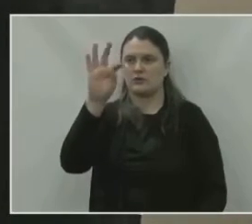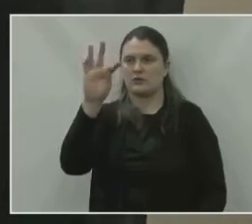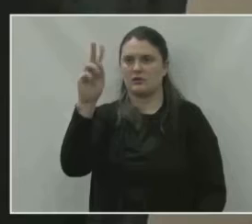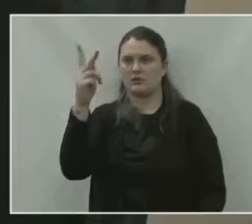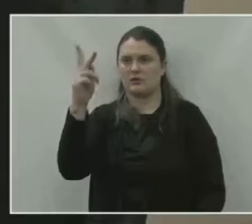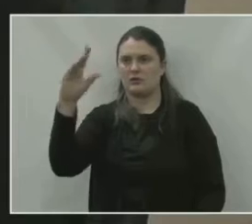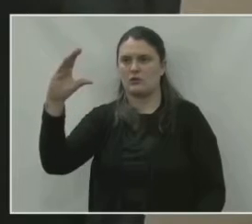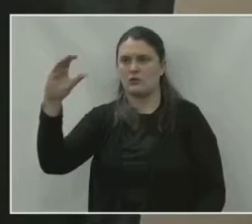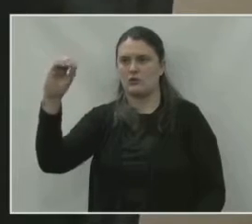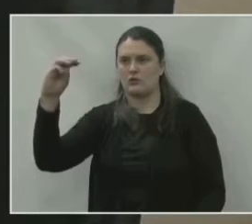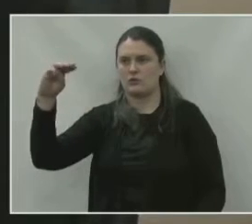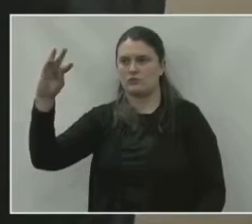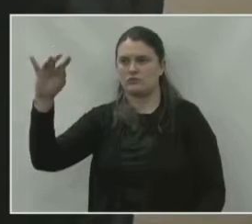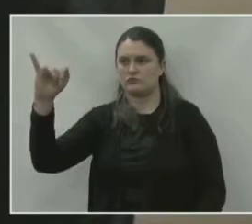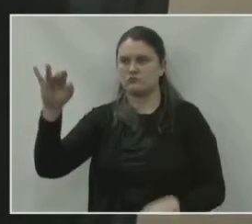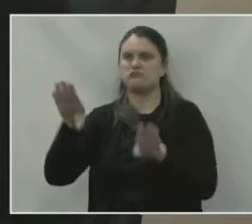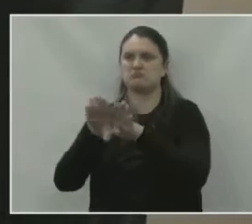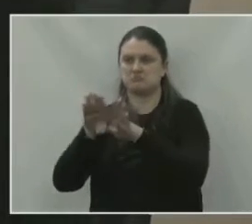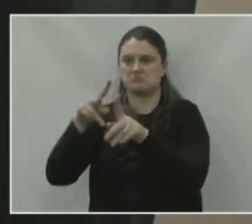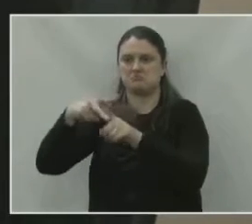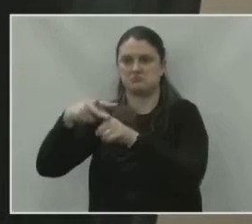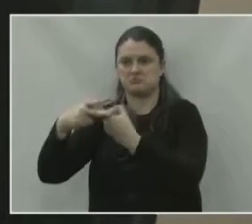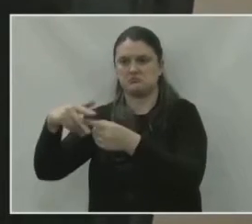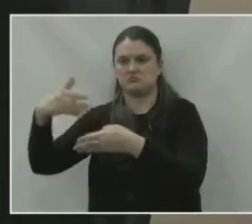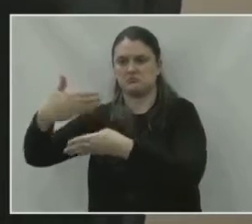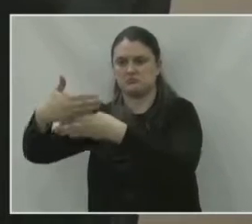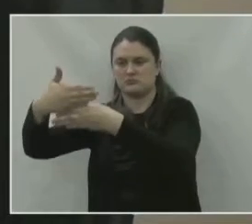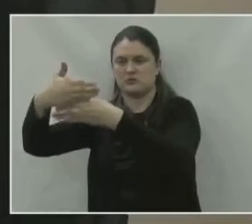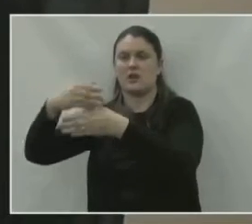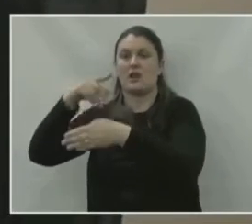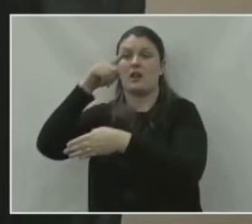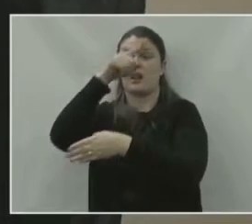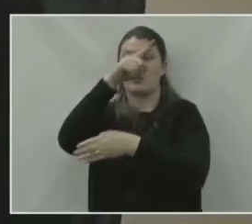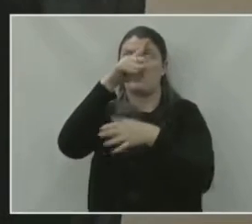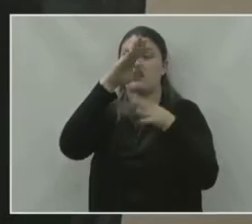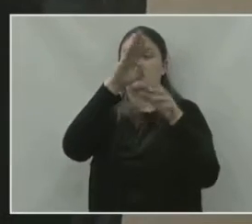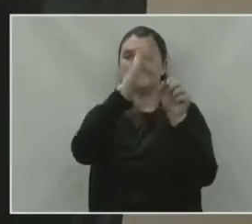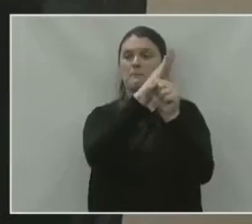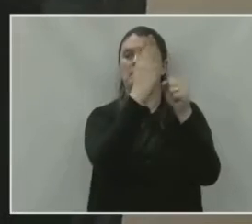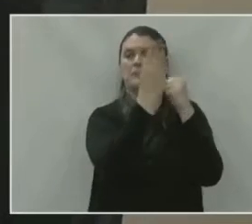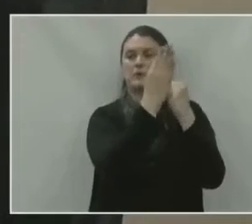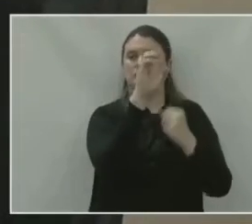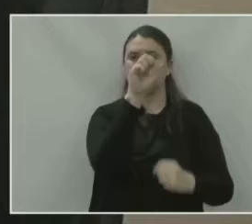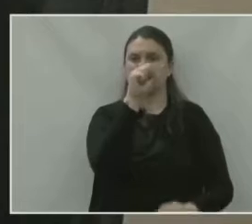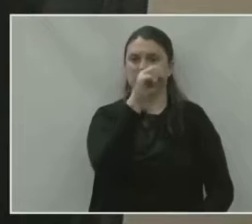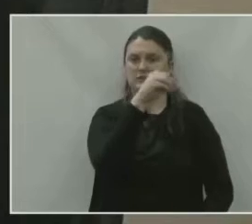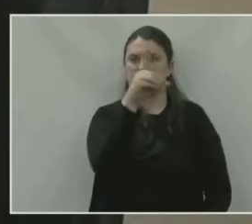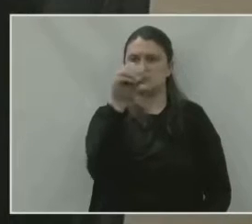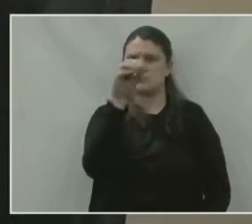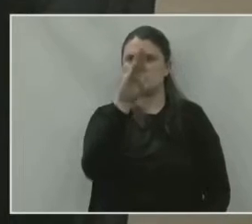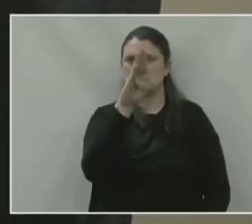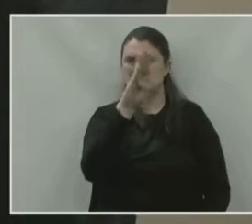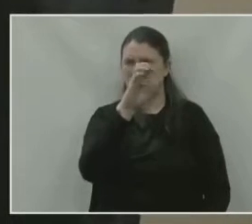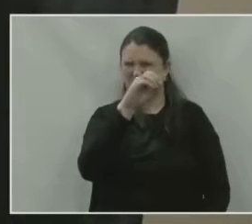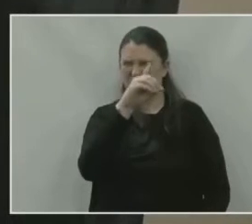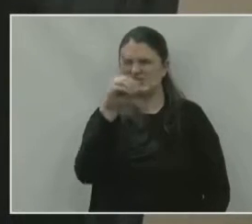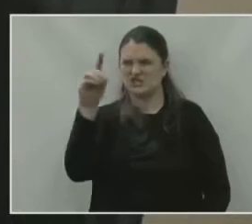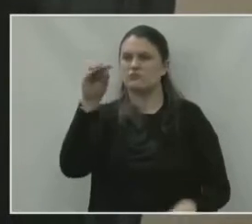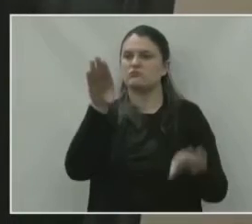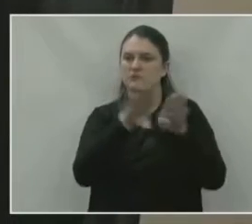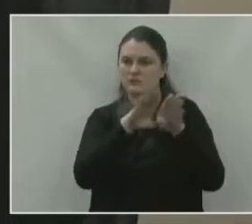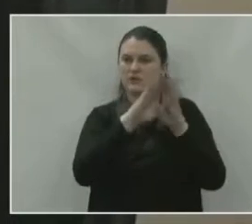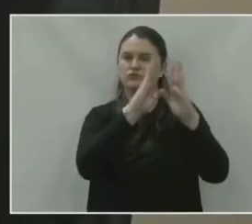muito importantes. Então, saber que lá o Colégio São Sebastião tem também obras aceleradas e agora realmente que serão